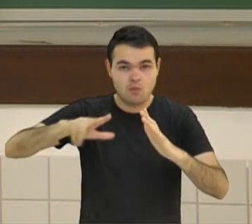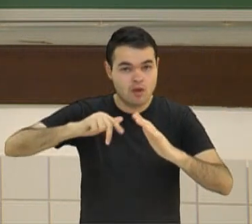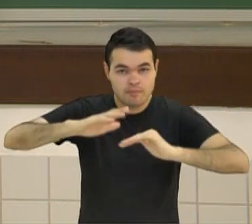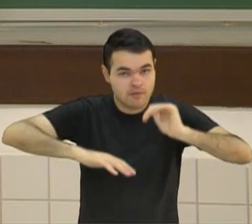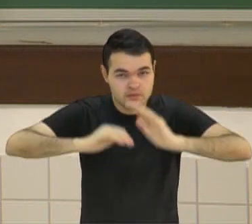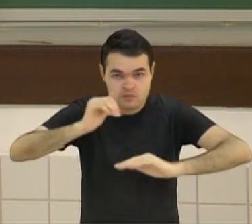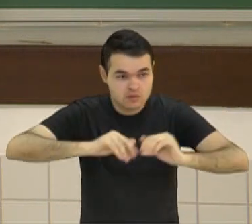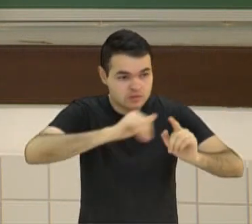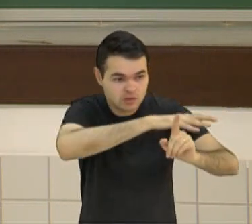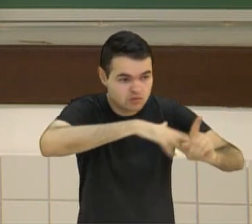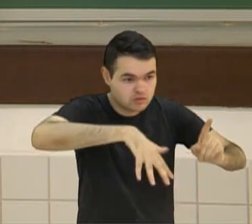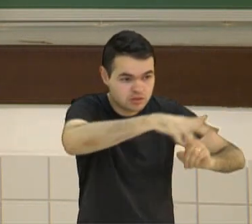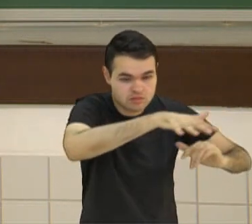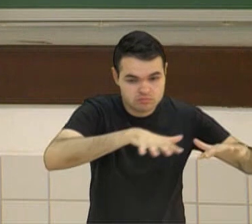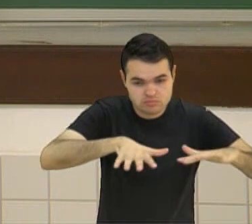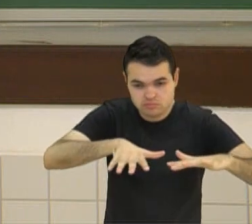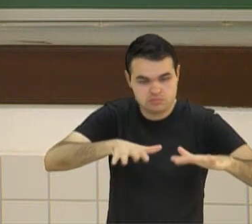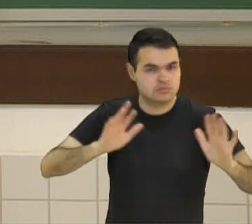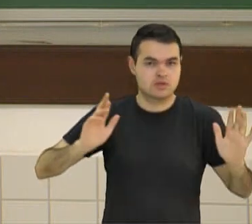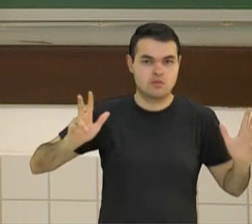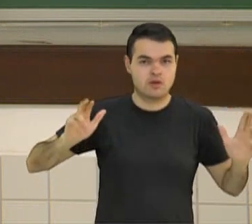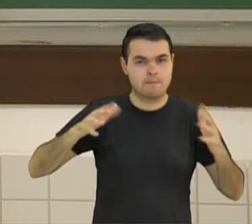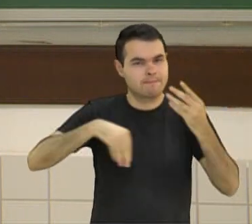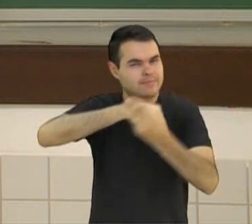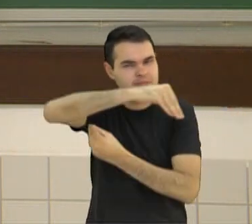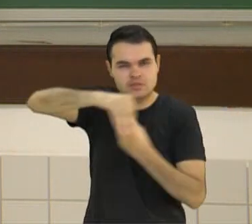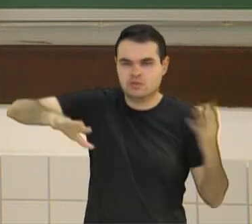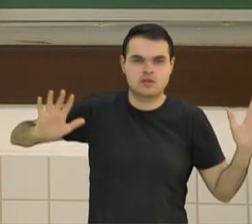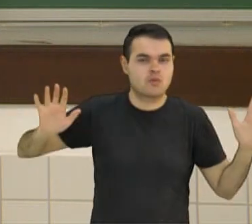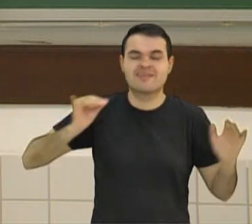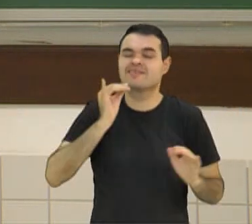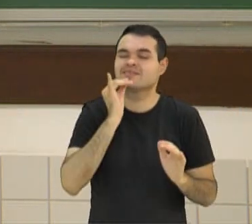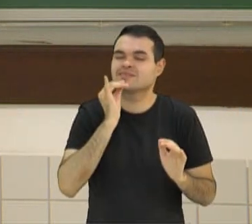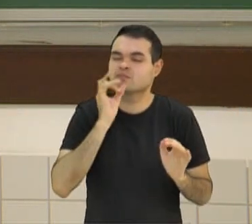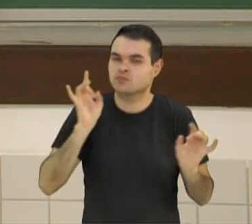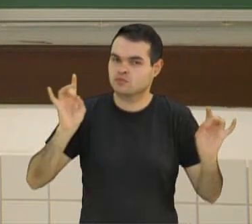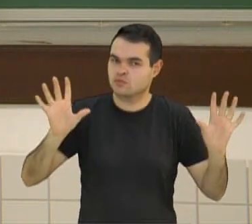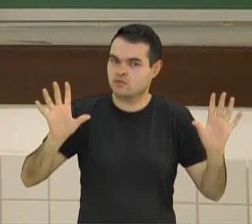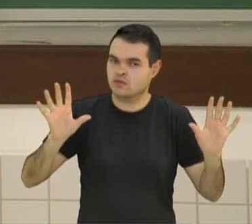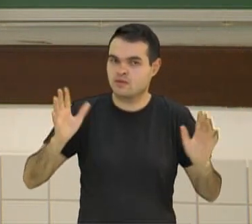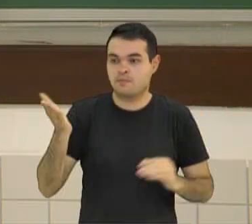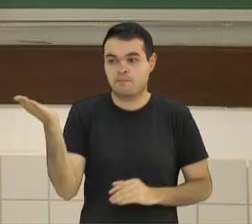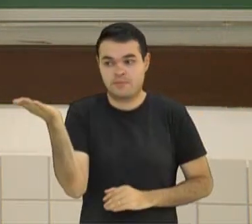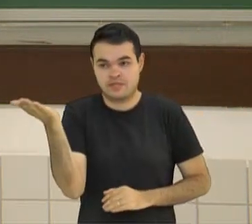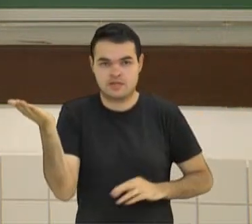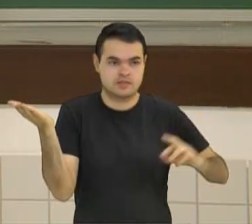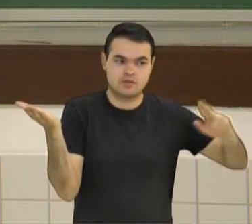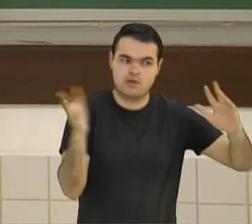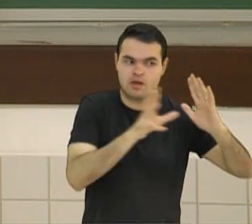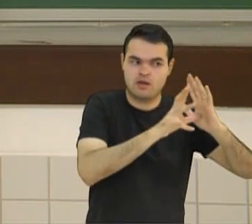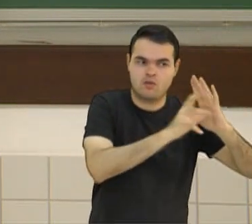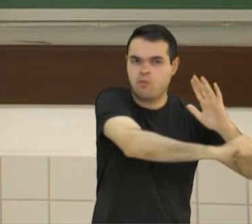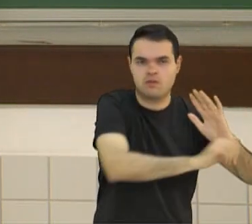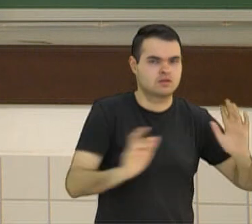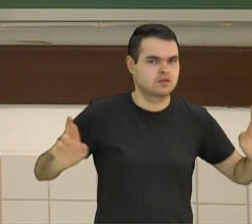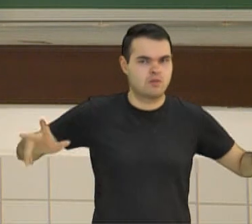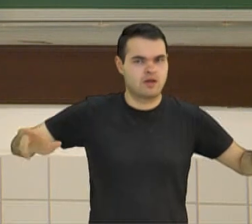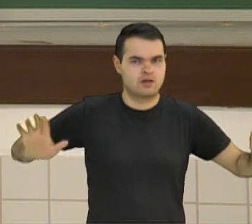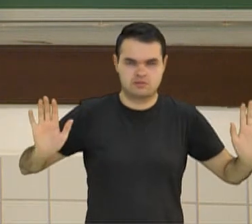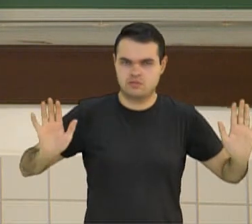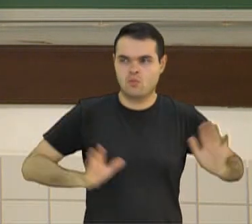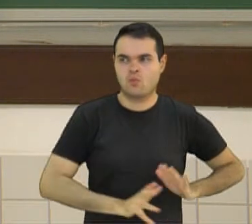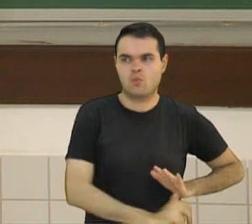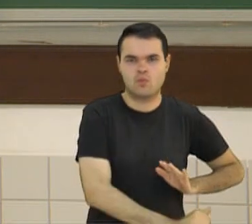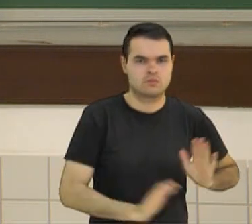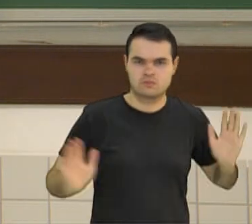considerados como profissionais. Gente, não misture as coisas. Eu dei um exemplo. Mendigar não é roubar. São duas coisas bem diferentes.